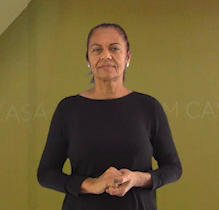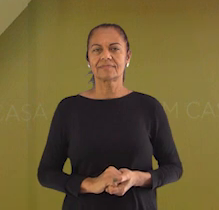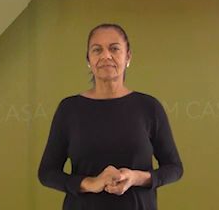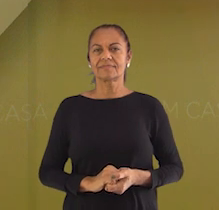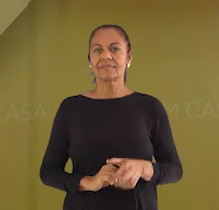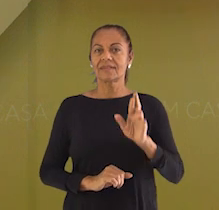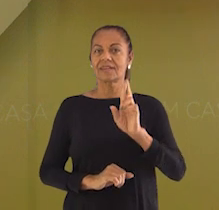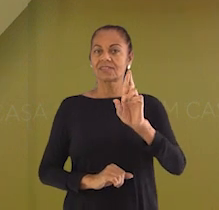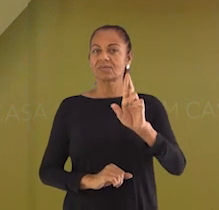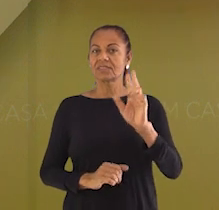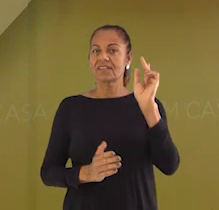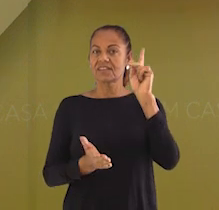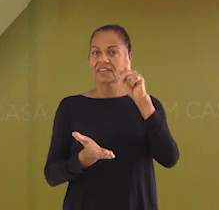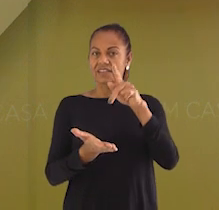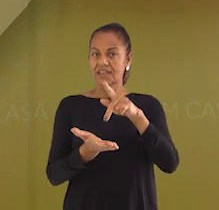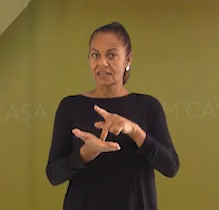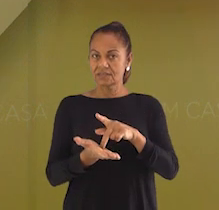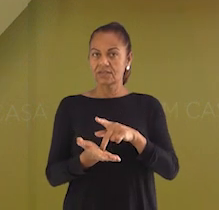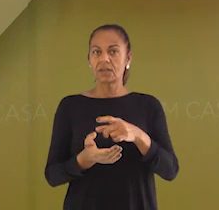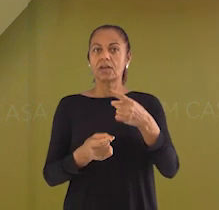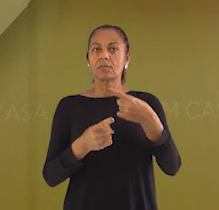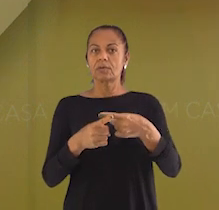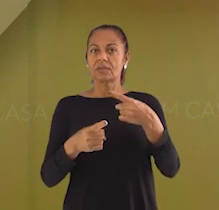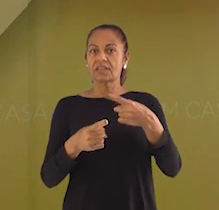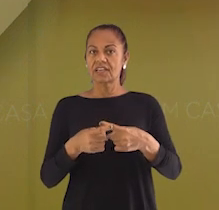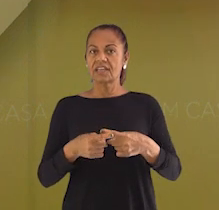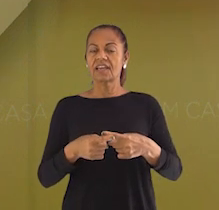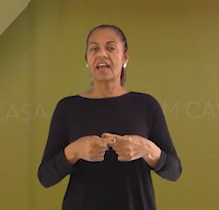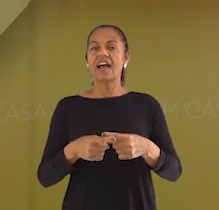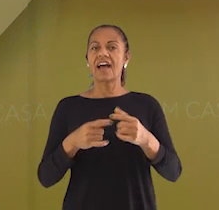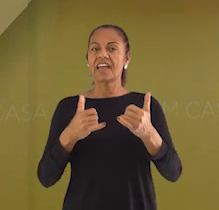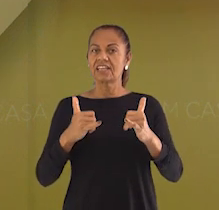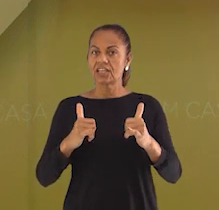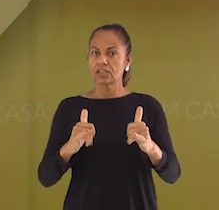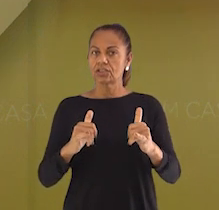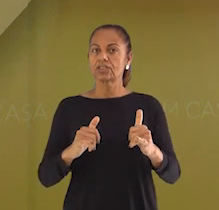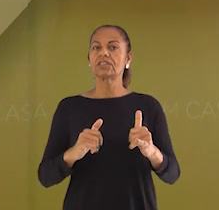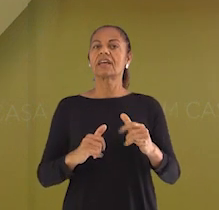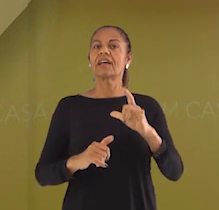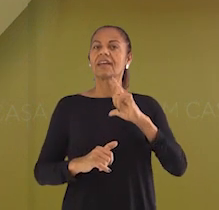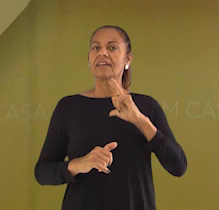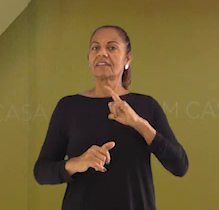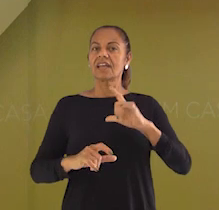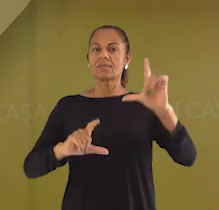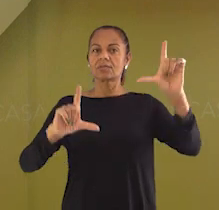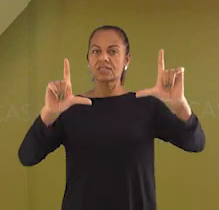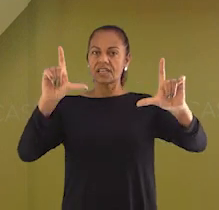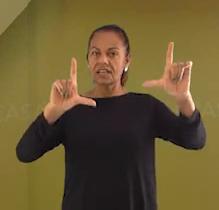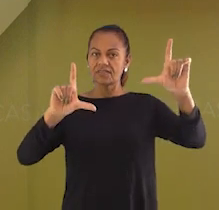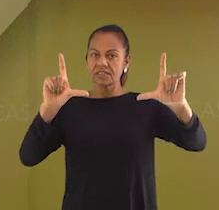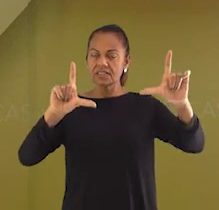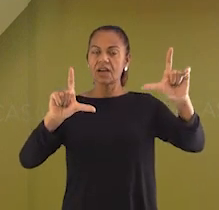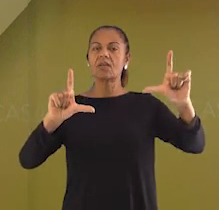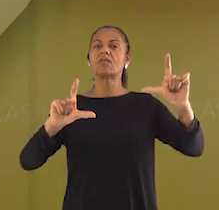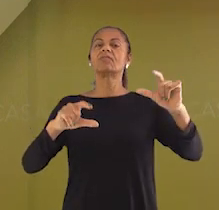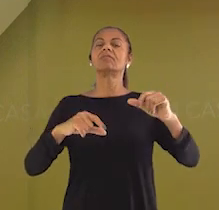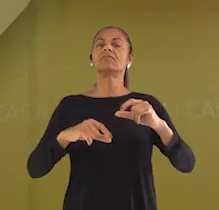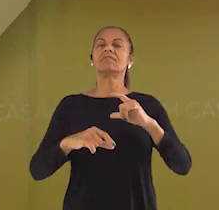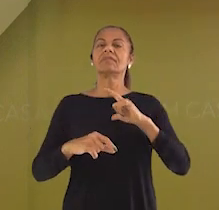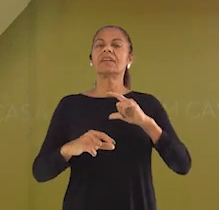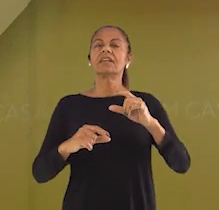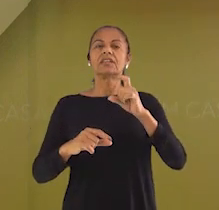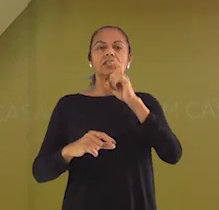A afirmativa é verdadeira, pois é graças à eletricidade que temos aparelhos, como a televisão,